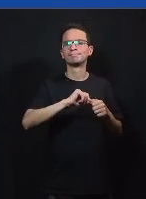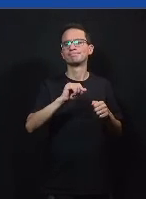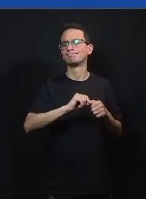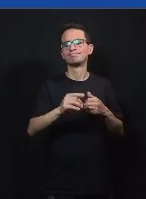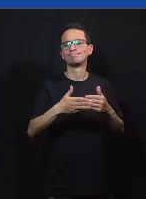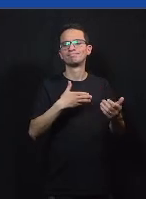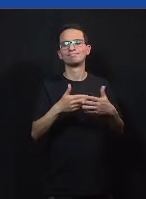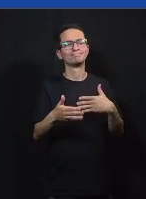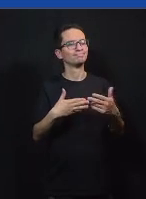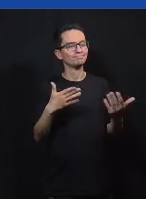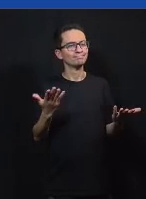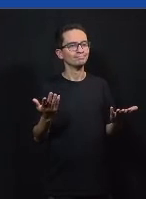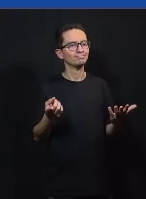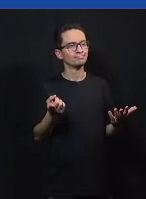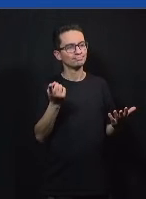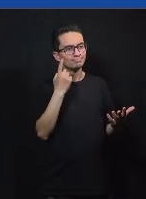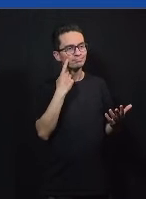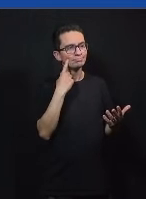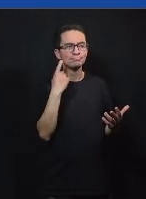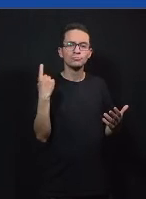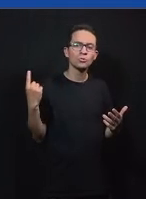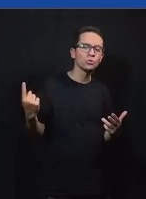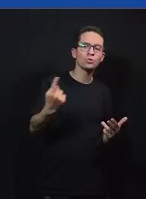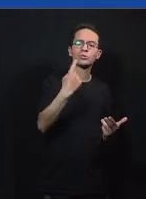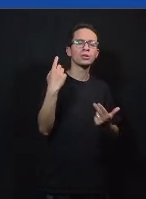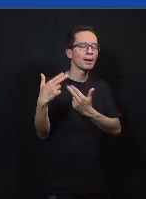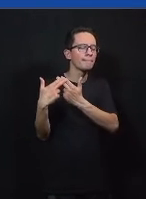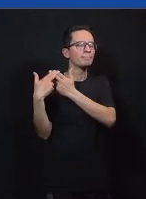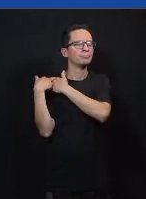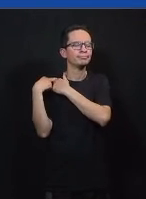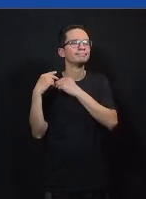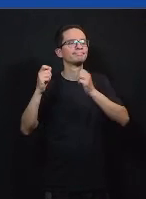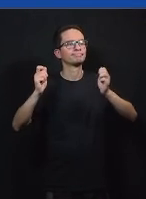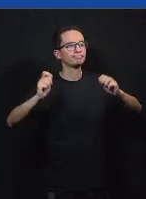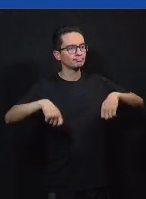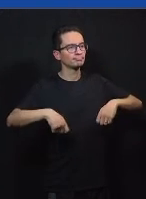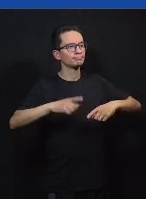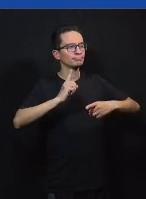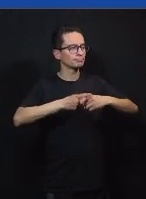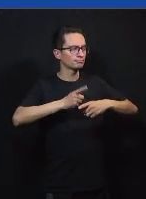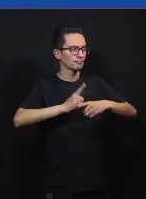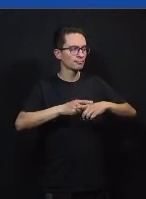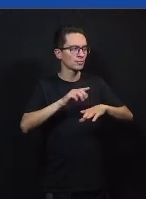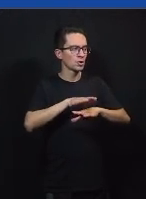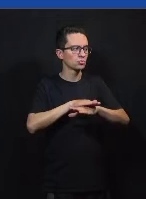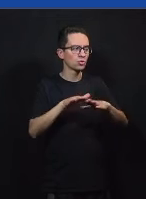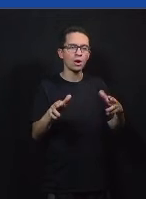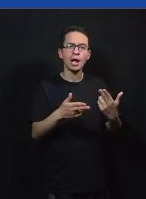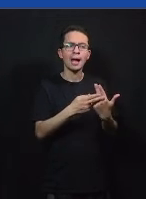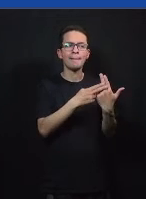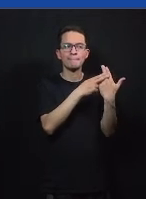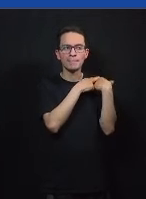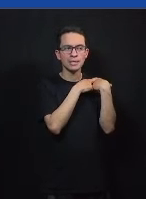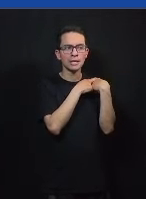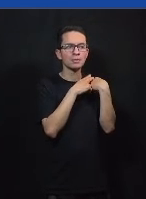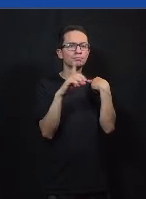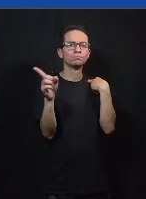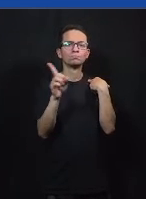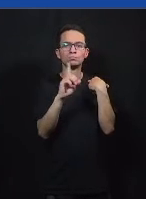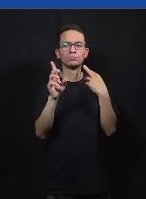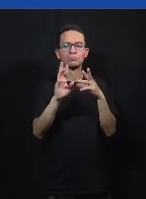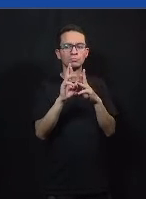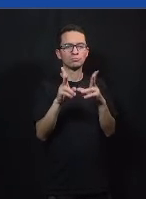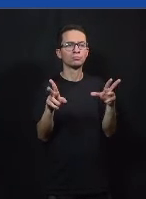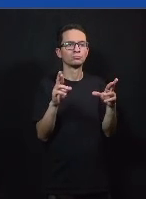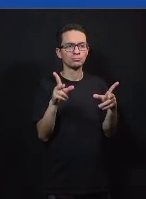problema também é minha responsabilidade fazer algo sobre isso e não só de um representante todos nós somos membros e